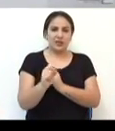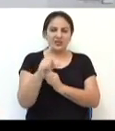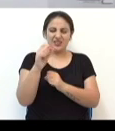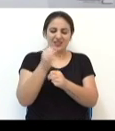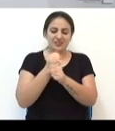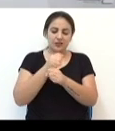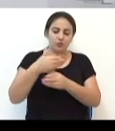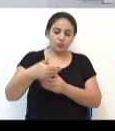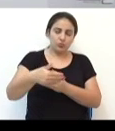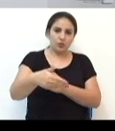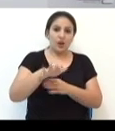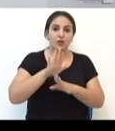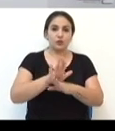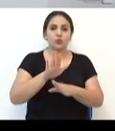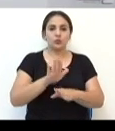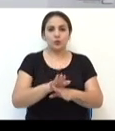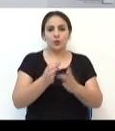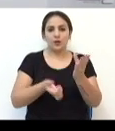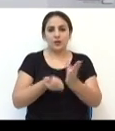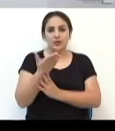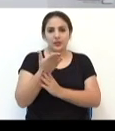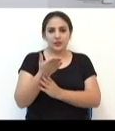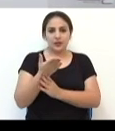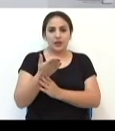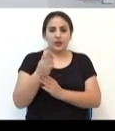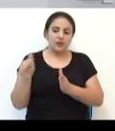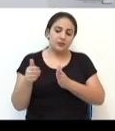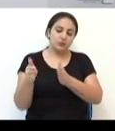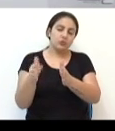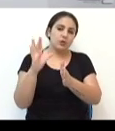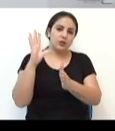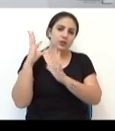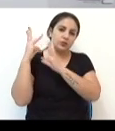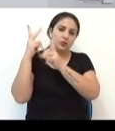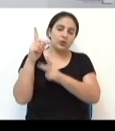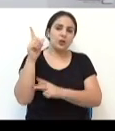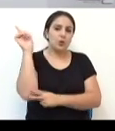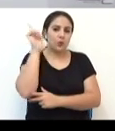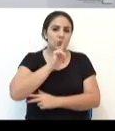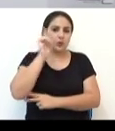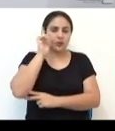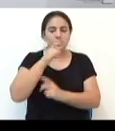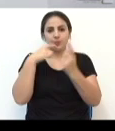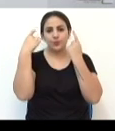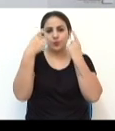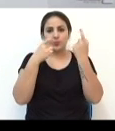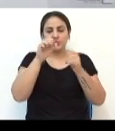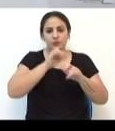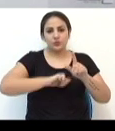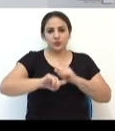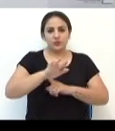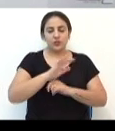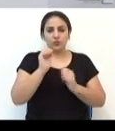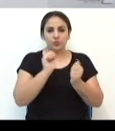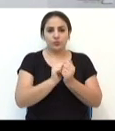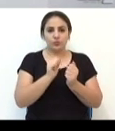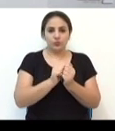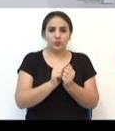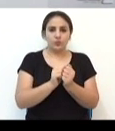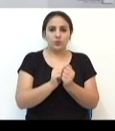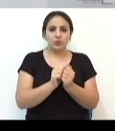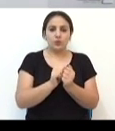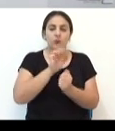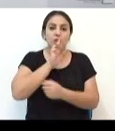dos dez anos, trilhar essa história de conquista, essa história de preocupação social com os excelentes